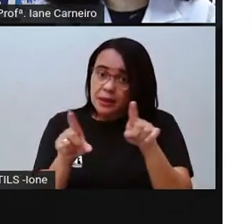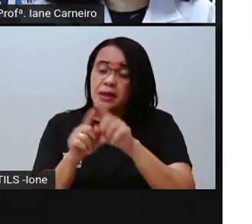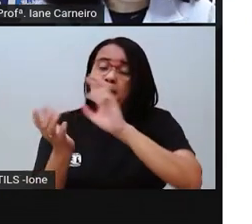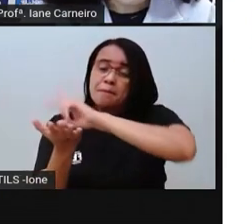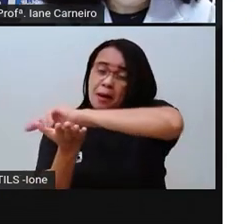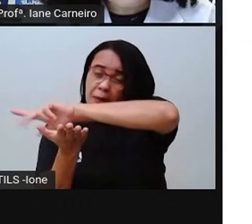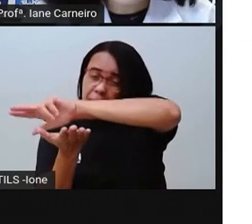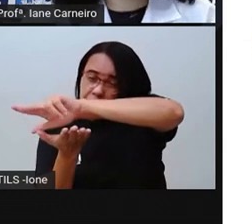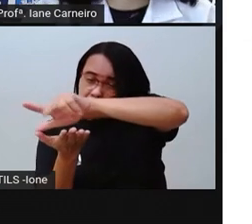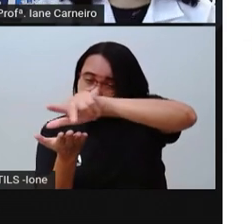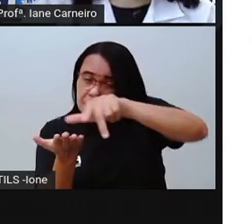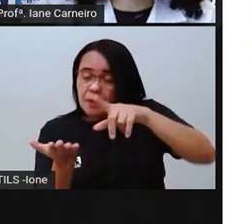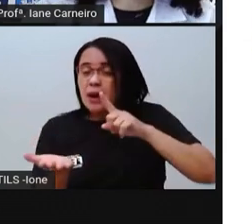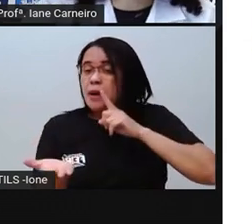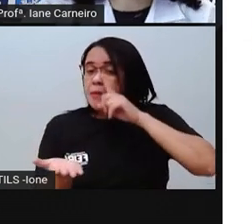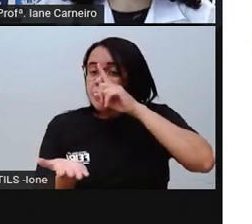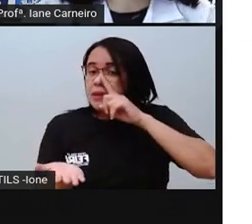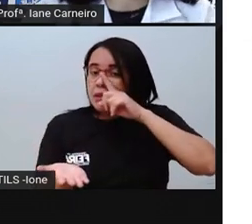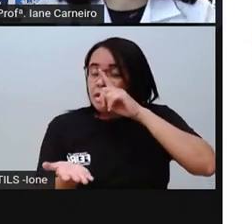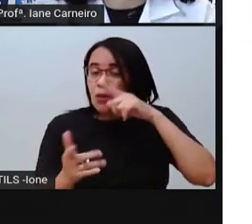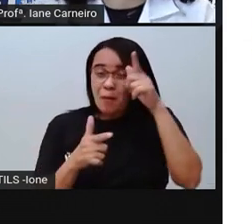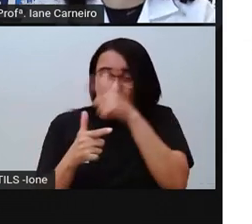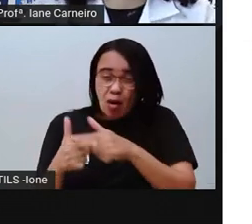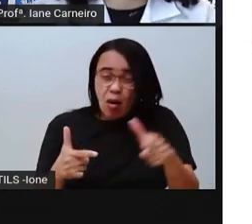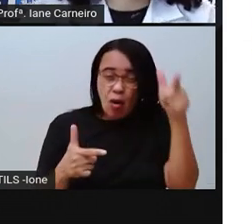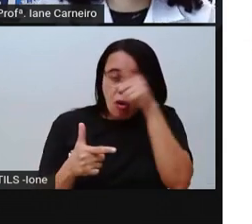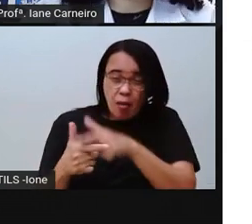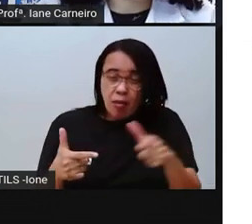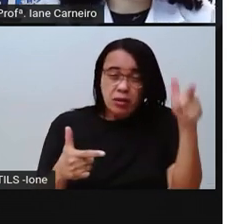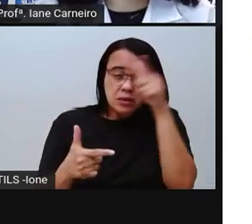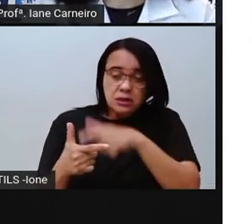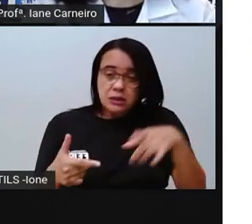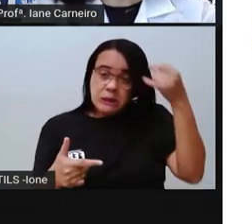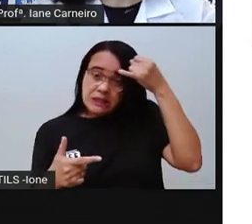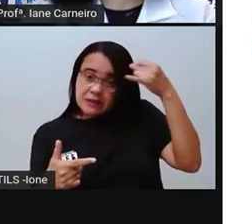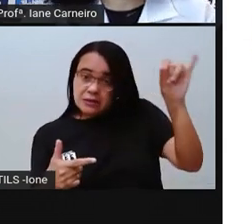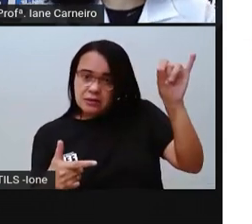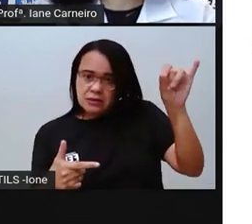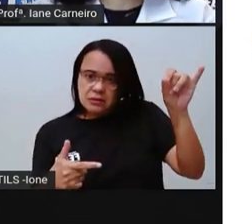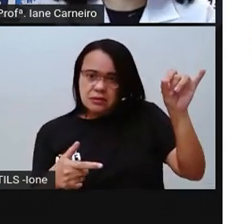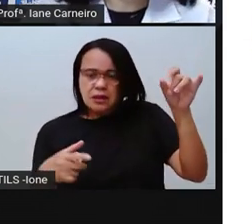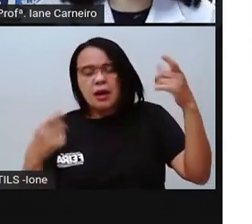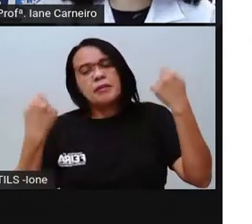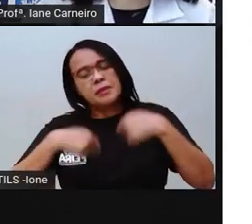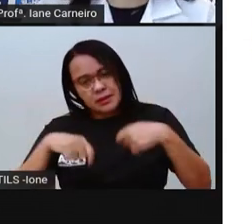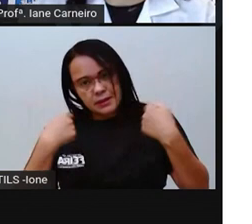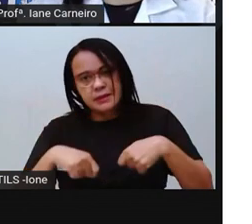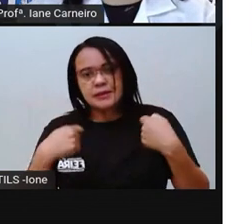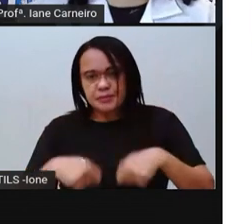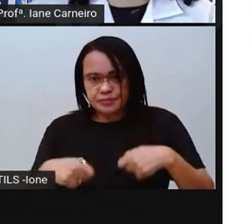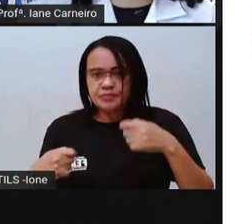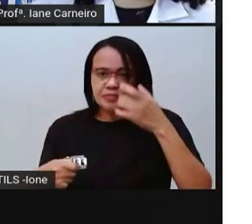perigos, vários riscos de acidente. Como a Pró falou em outra aula,